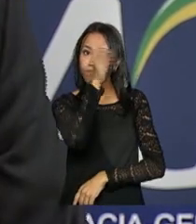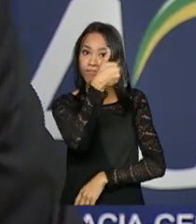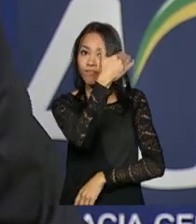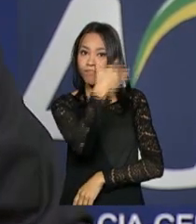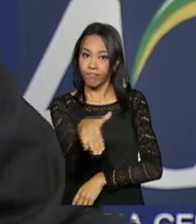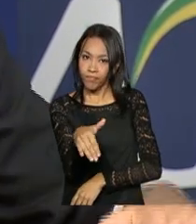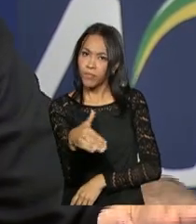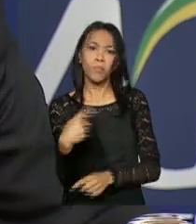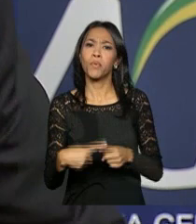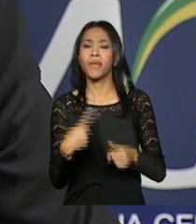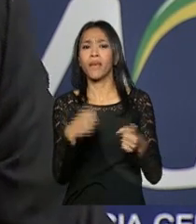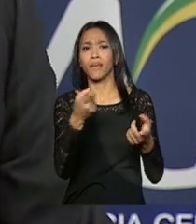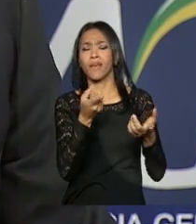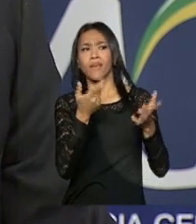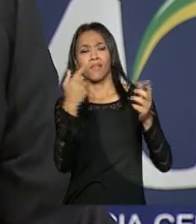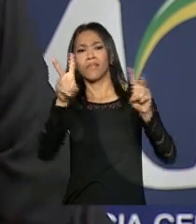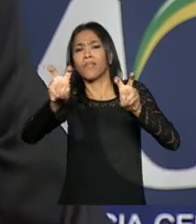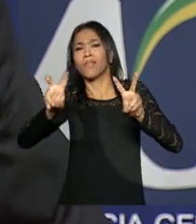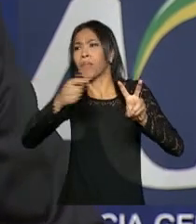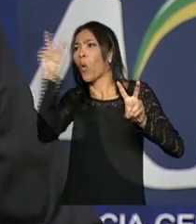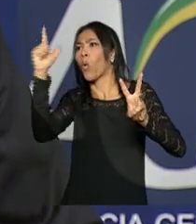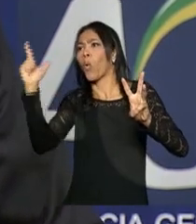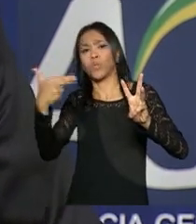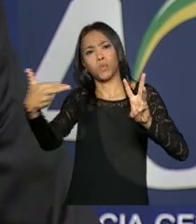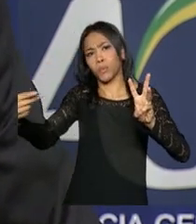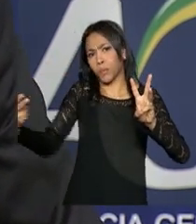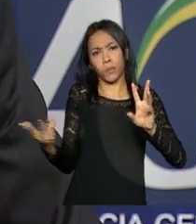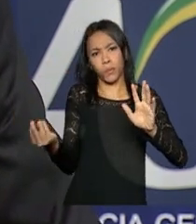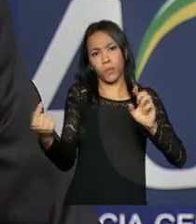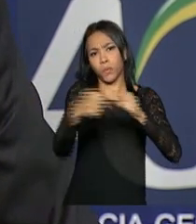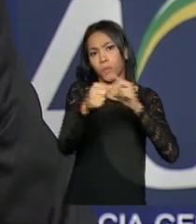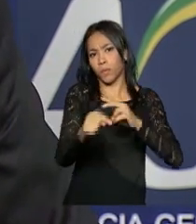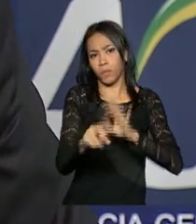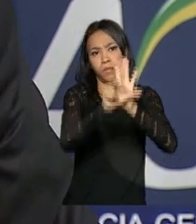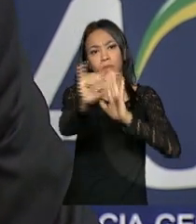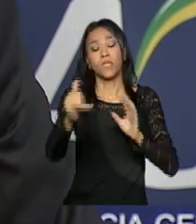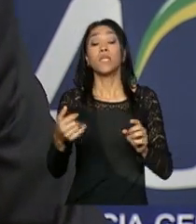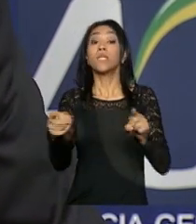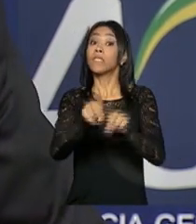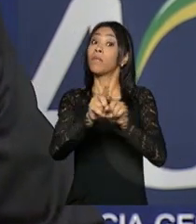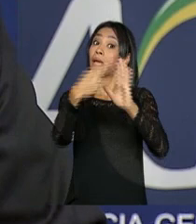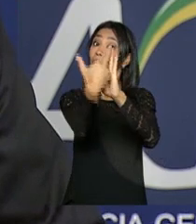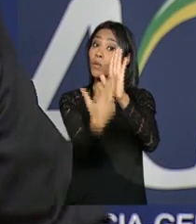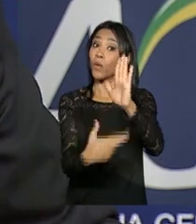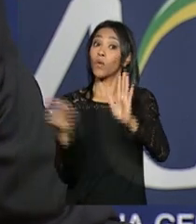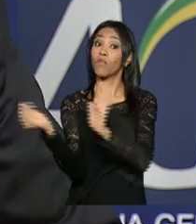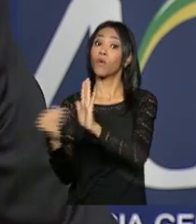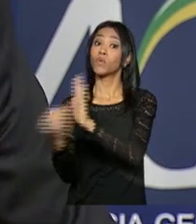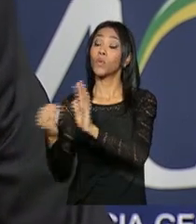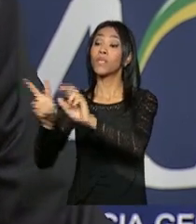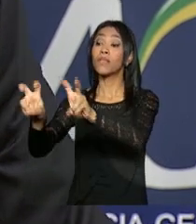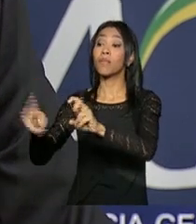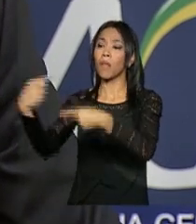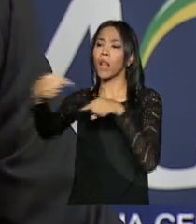É nulo pelo desvio de poder. É nulo porque se permitiu, antes mesmo do relatório, a discussão de matérias estranhas,